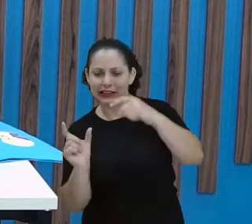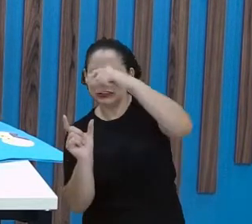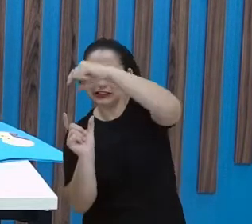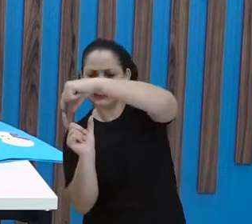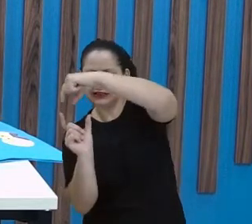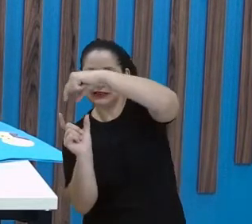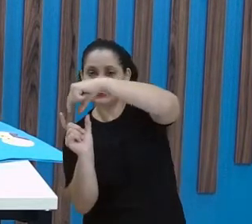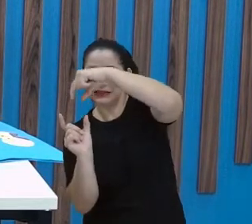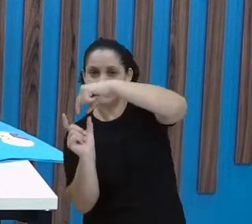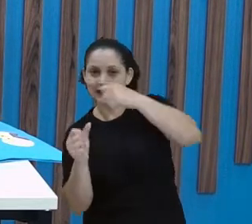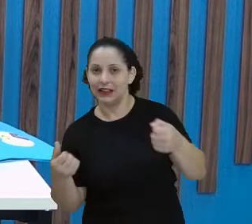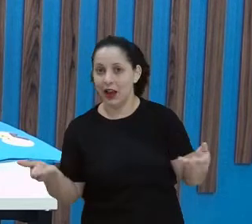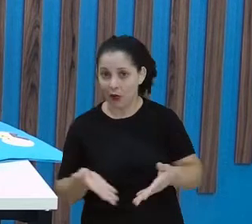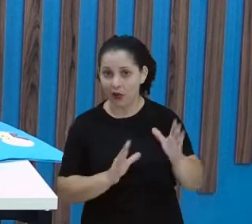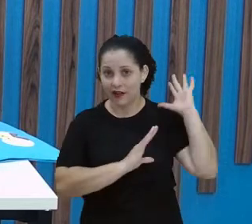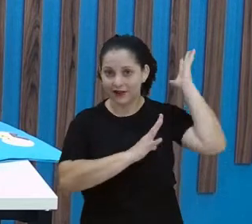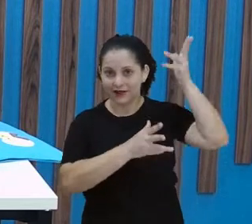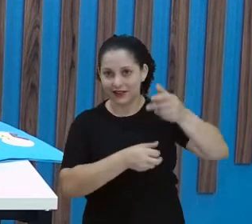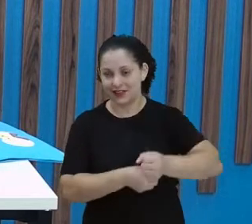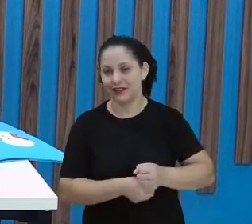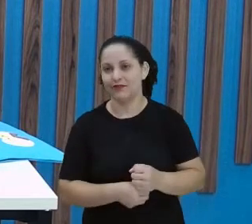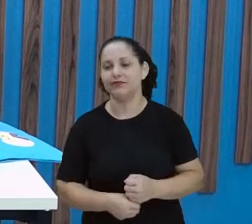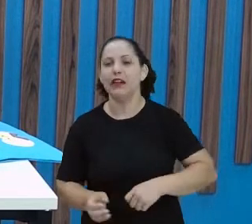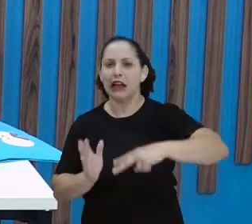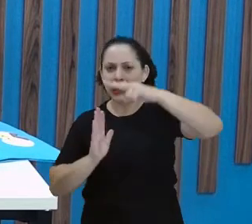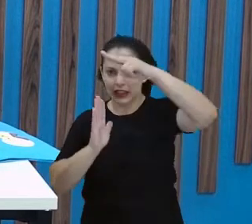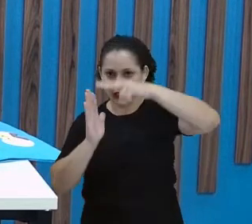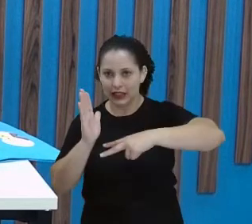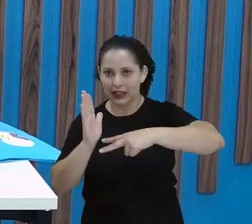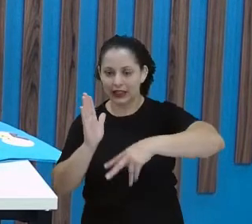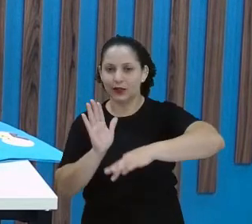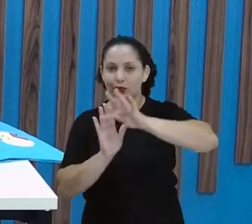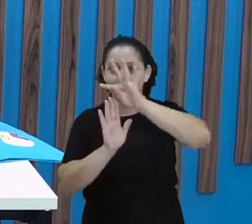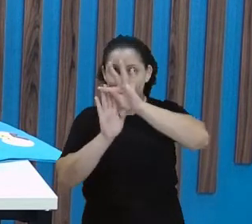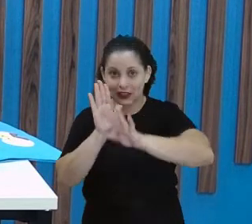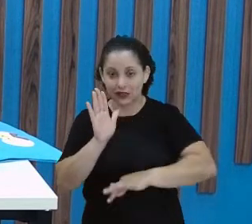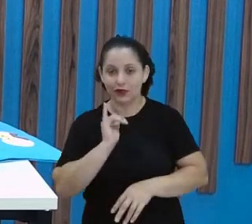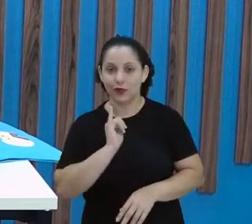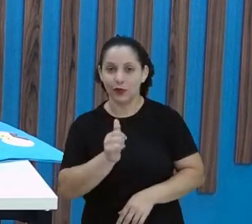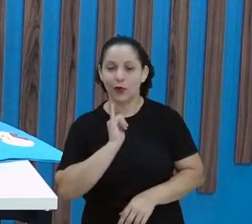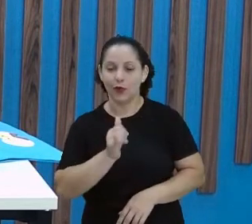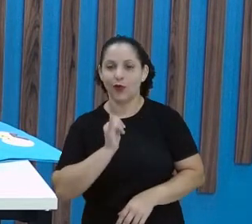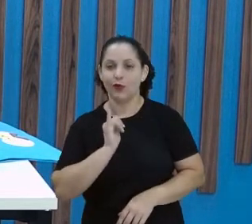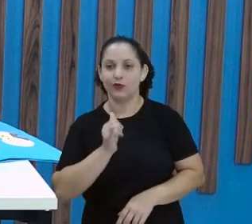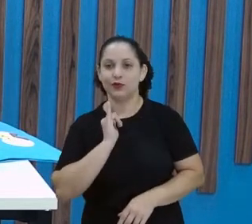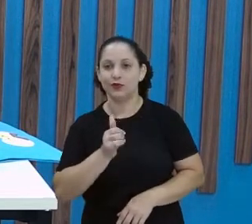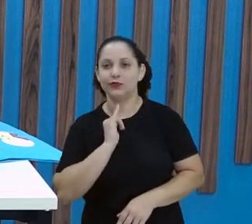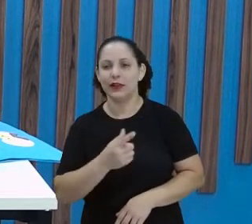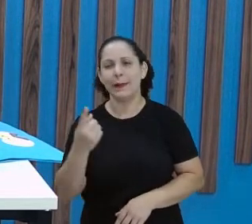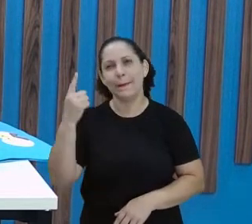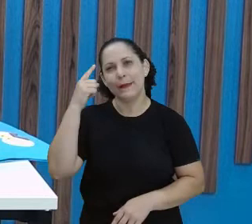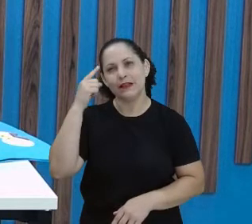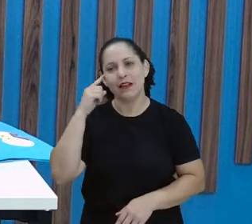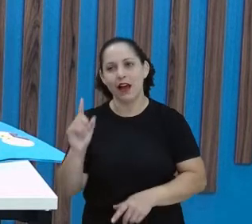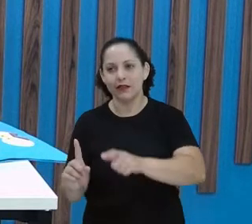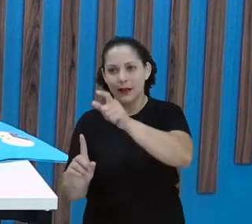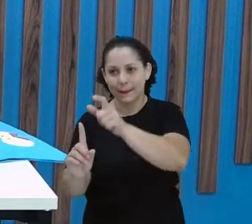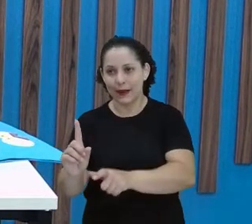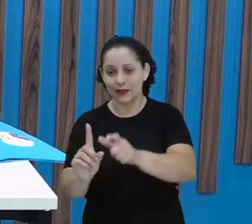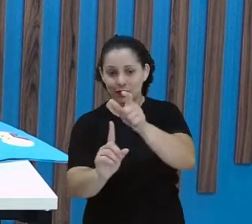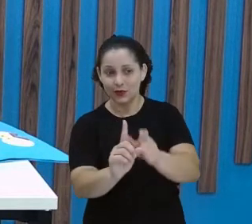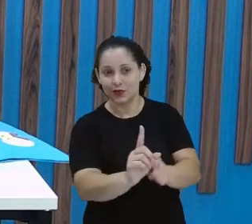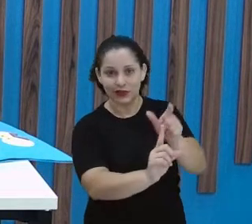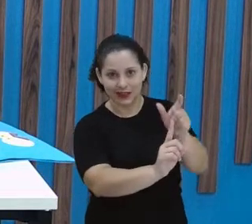a gente vai revisar. Lemos a parte do conto. A gente lê o conto todo, né? E pensamos alguns personagens, né?